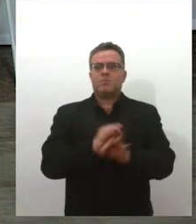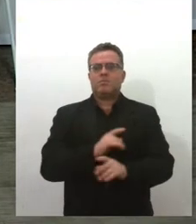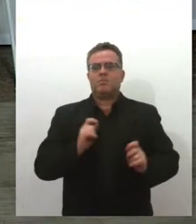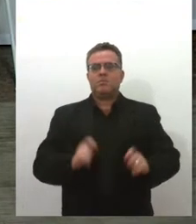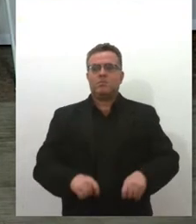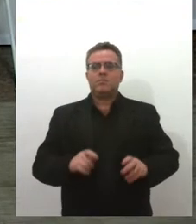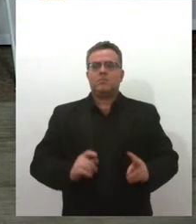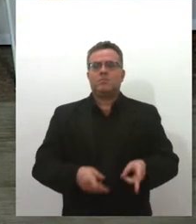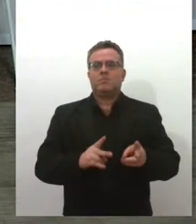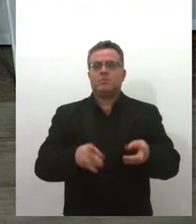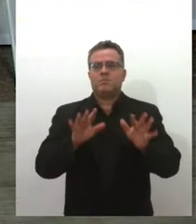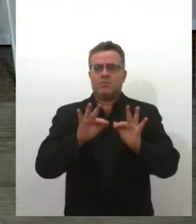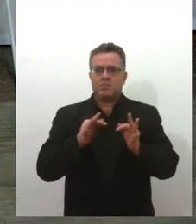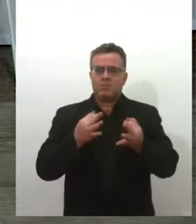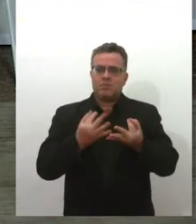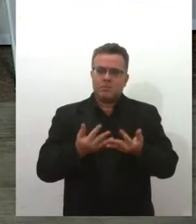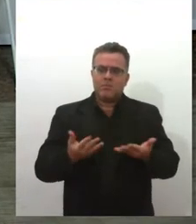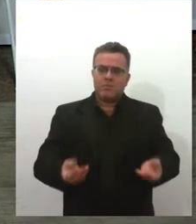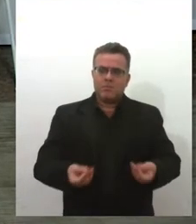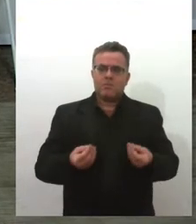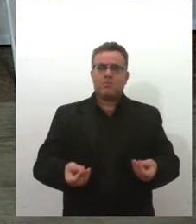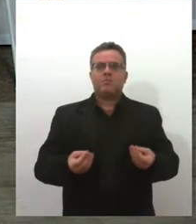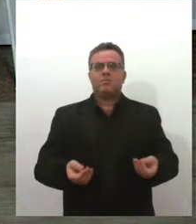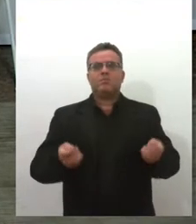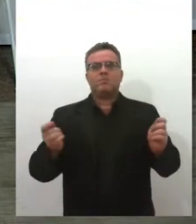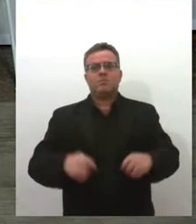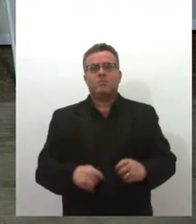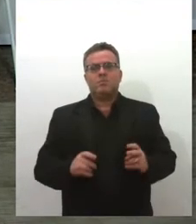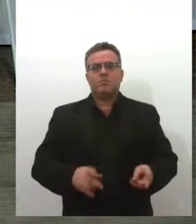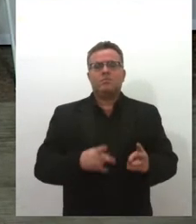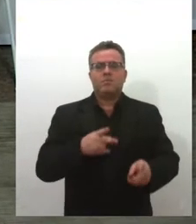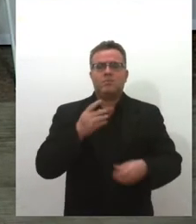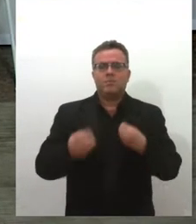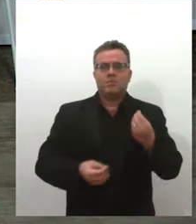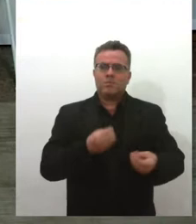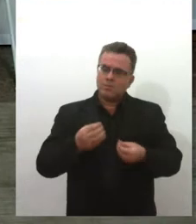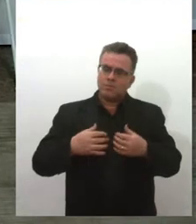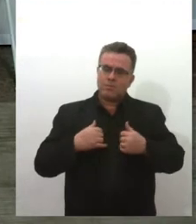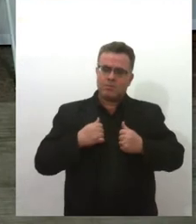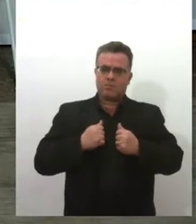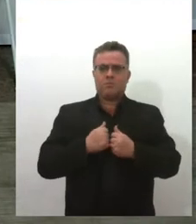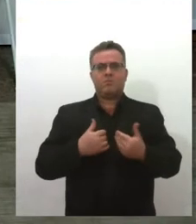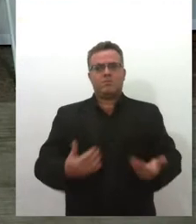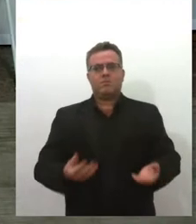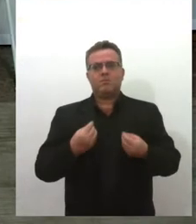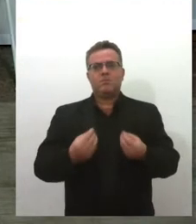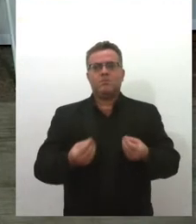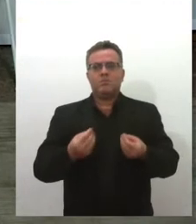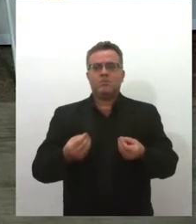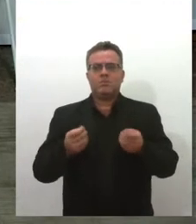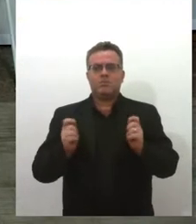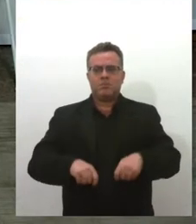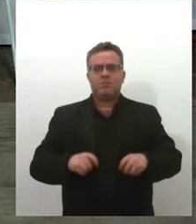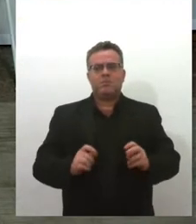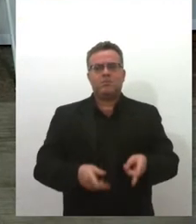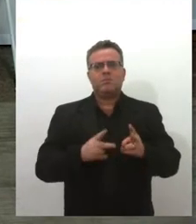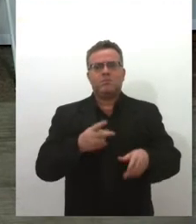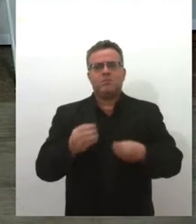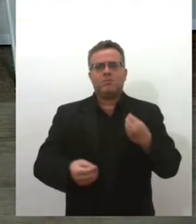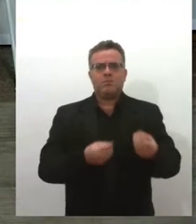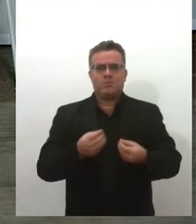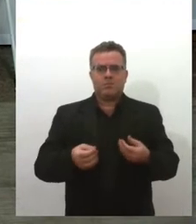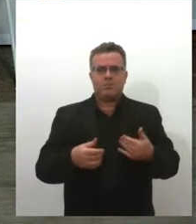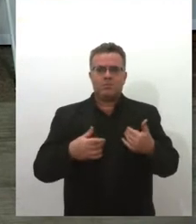mundo aí acadêmico, né. Eu queria primeiro, vamos começar falando de Marie Curie, pode ser? Pode sim.